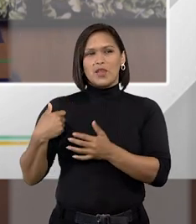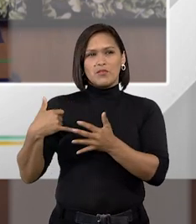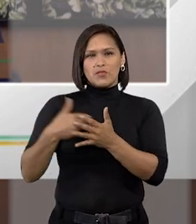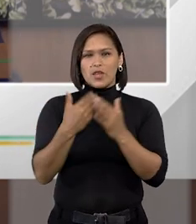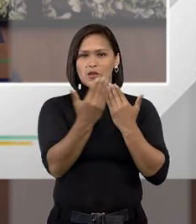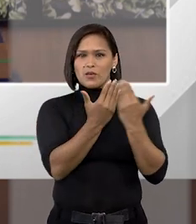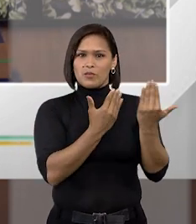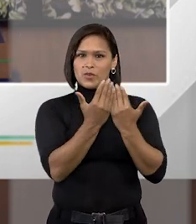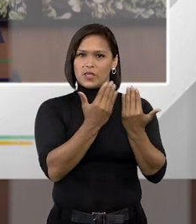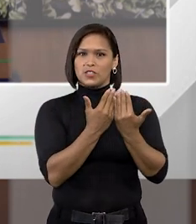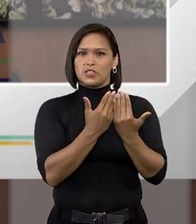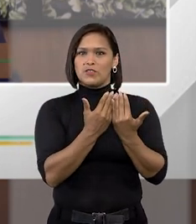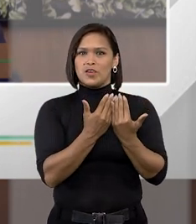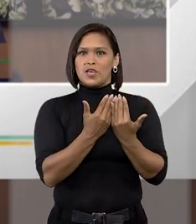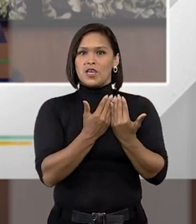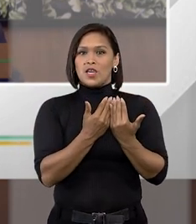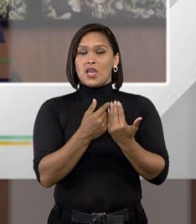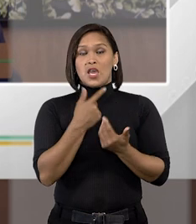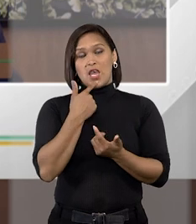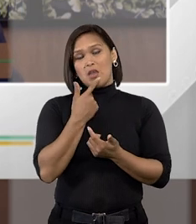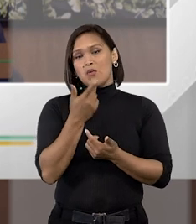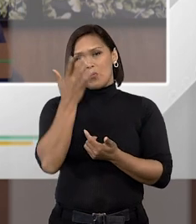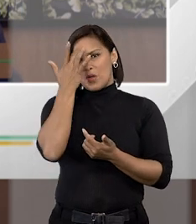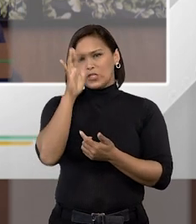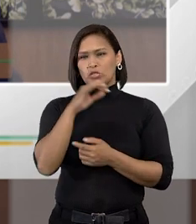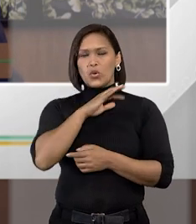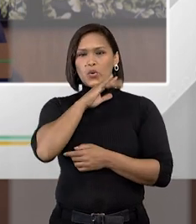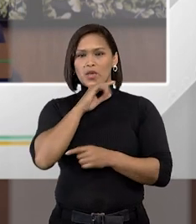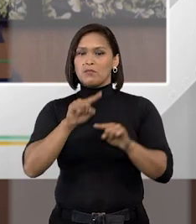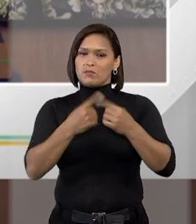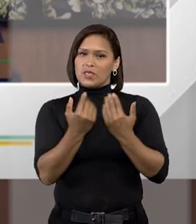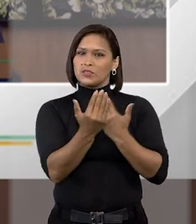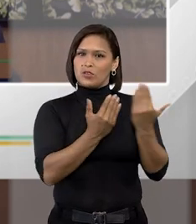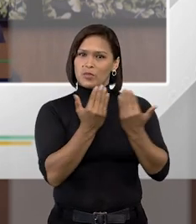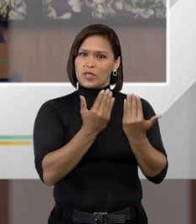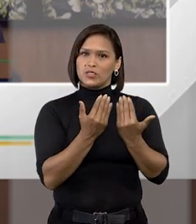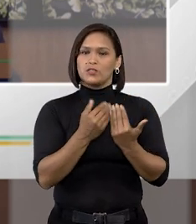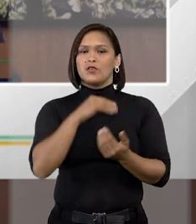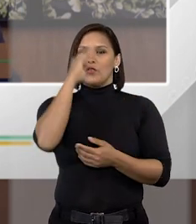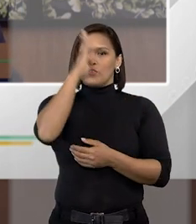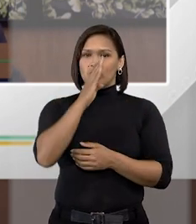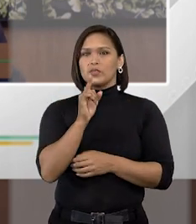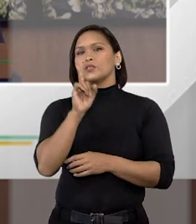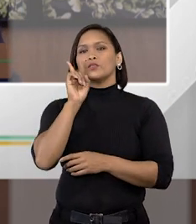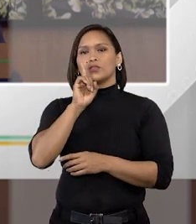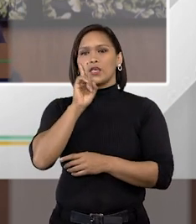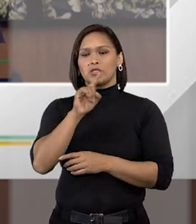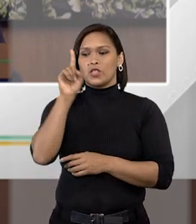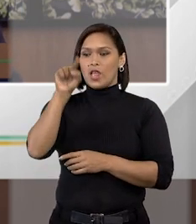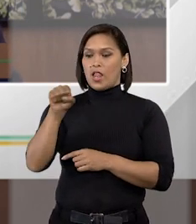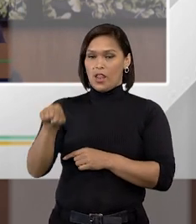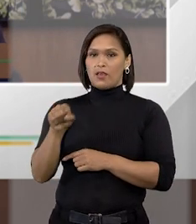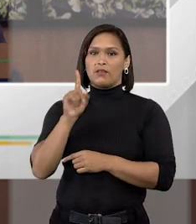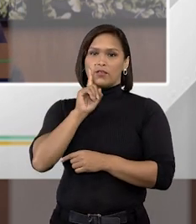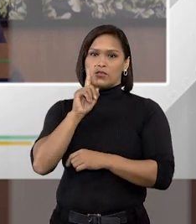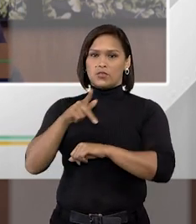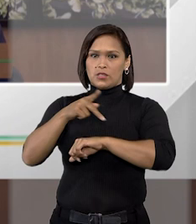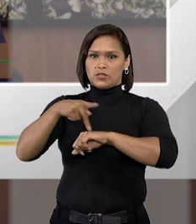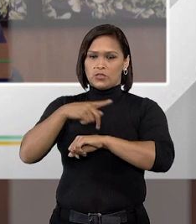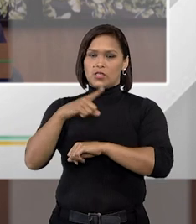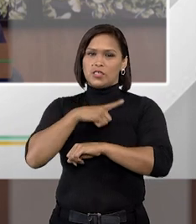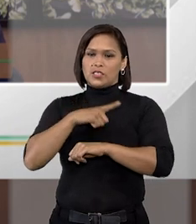breve comparativo eu sempre acho horrível mas se a gente fizer um breve comparativo entre o Brasil e Estados Unidos nos Estados Unidos